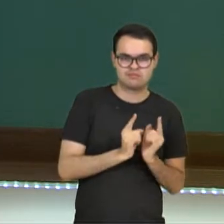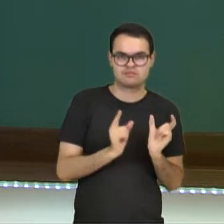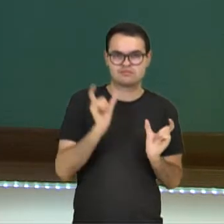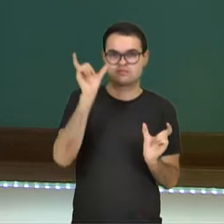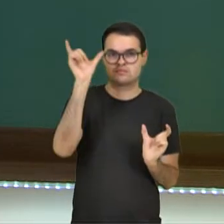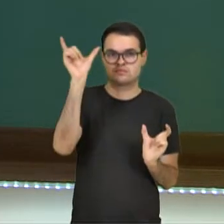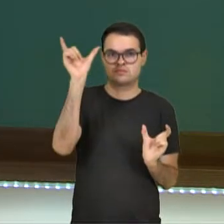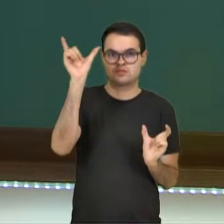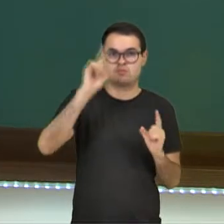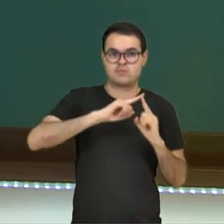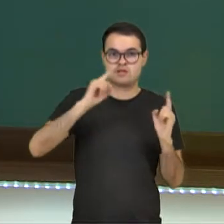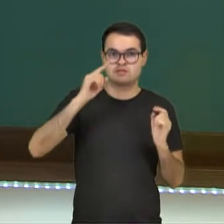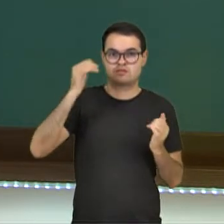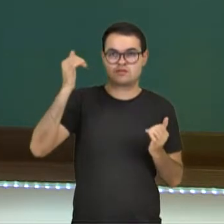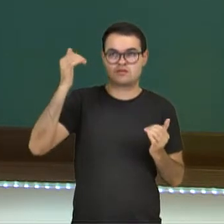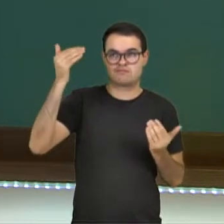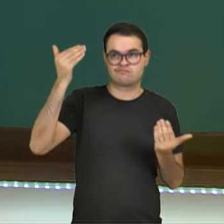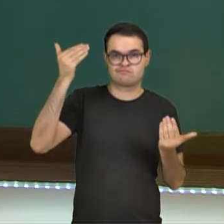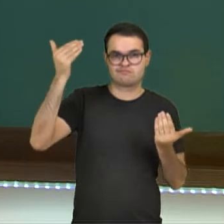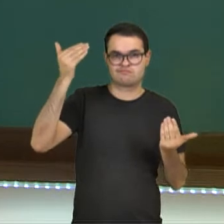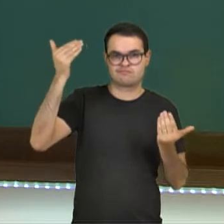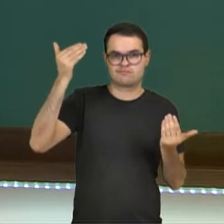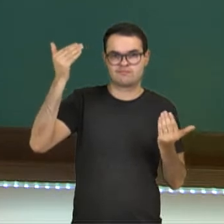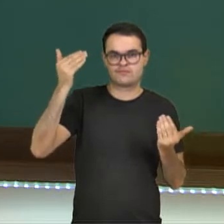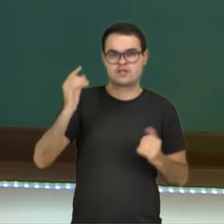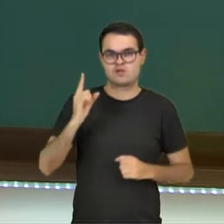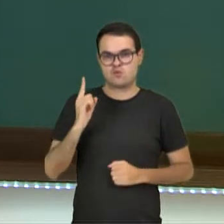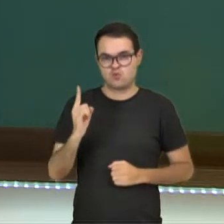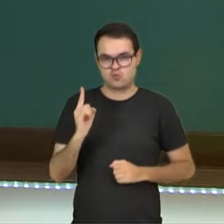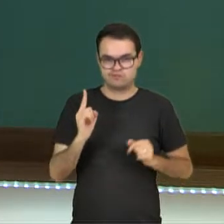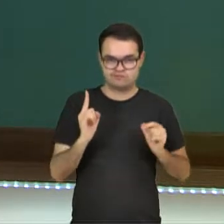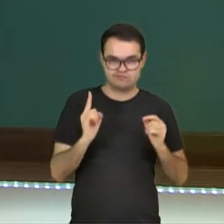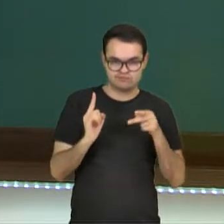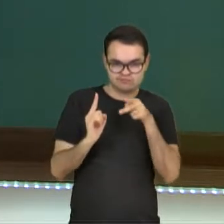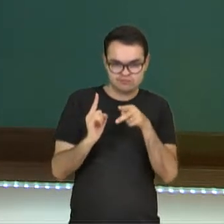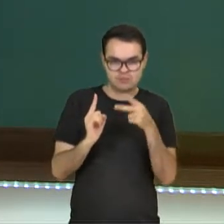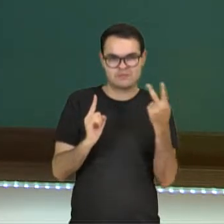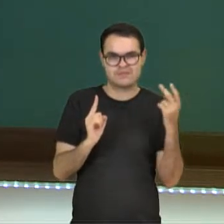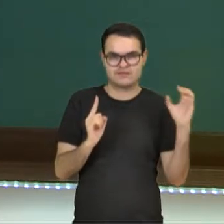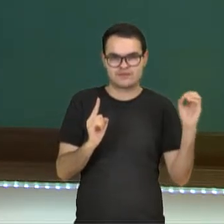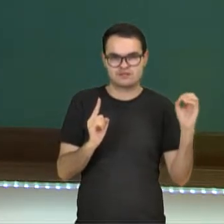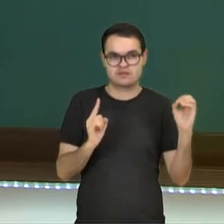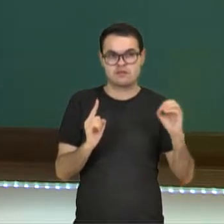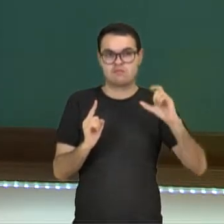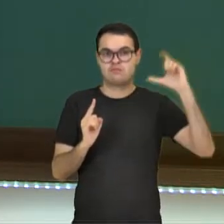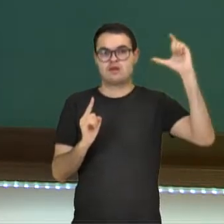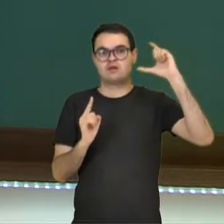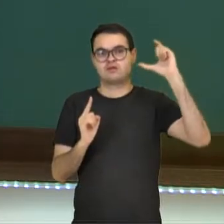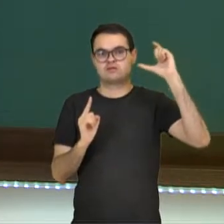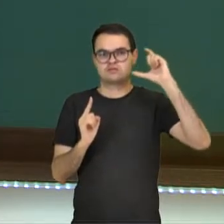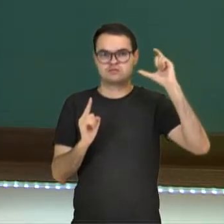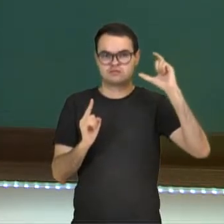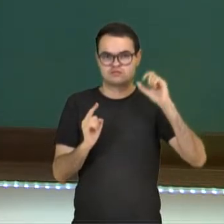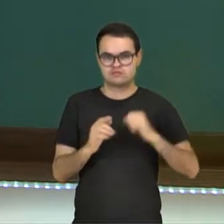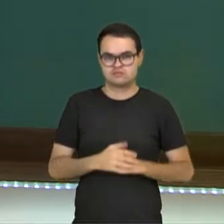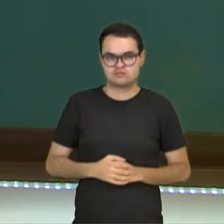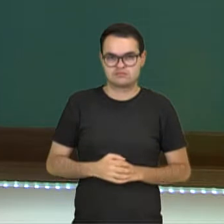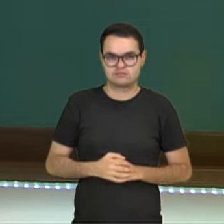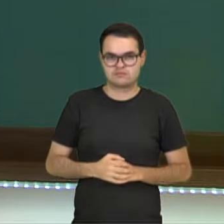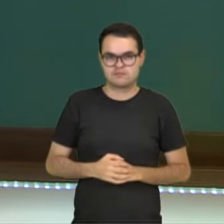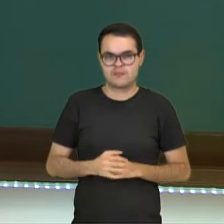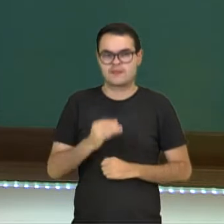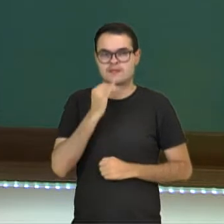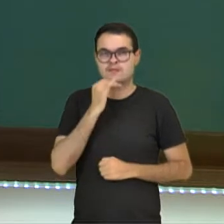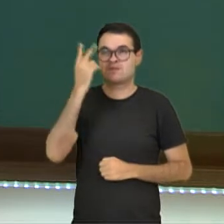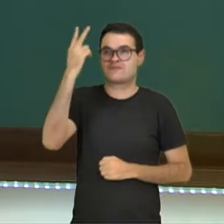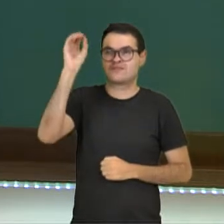Elas estão numa razão de 1 para 20. Ou seja, eu coloquei esse tamanho de letra aqui como se fosse, por exemplo, 20.